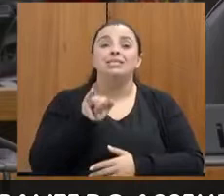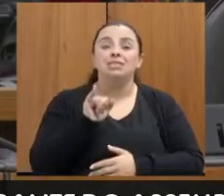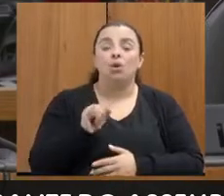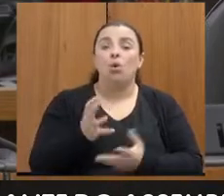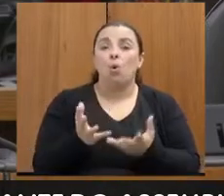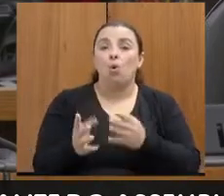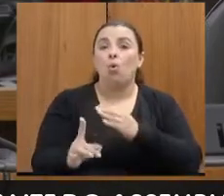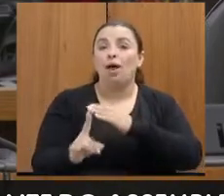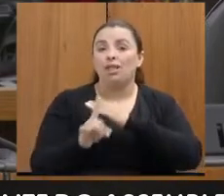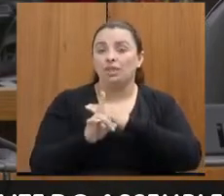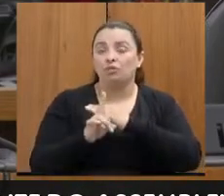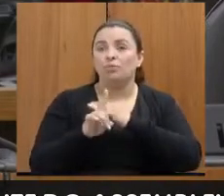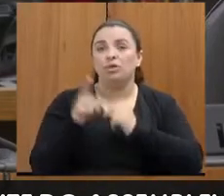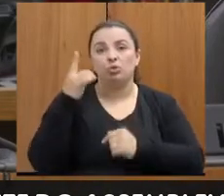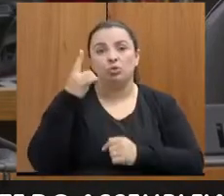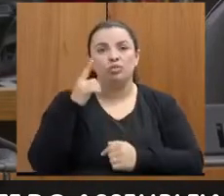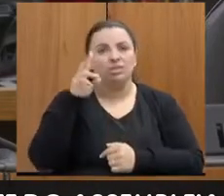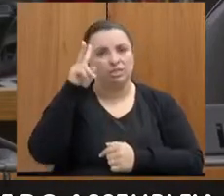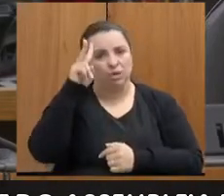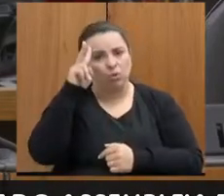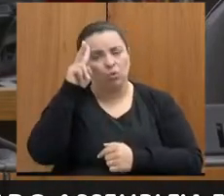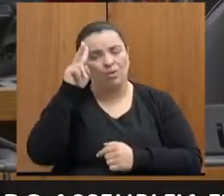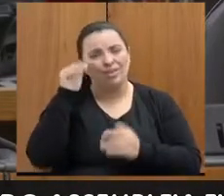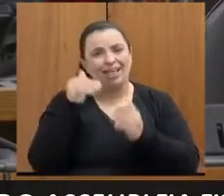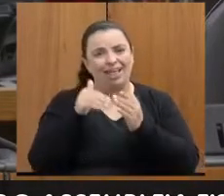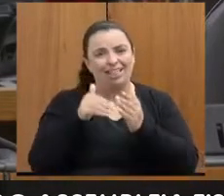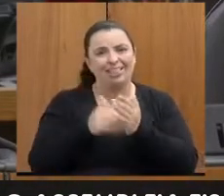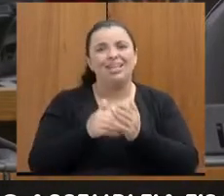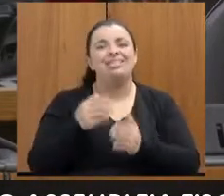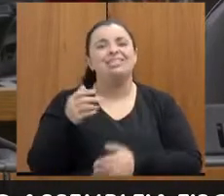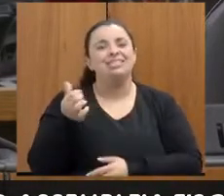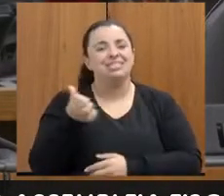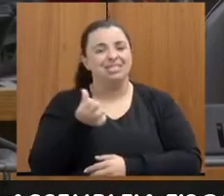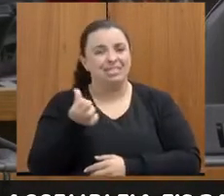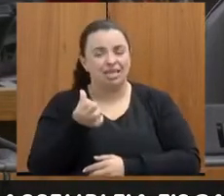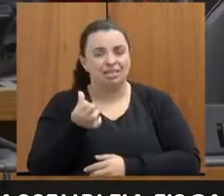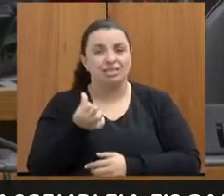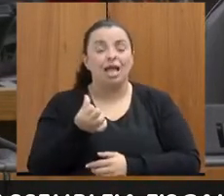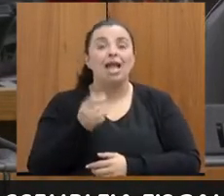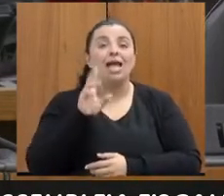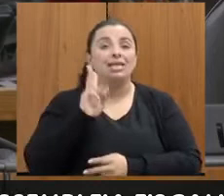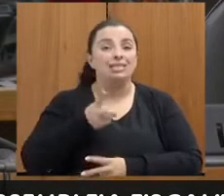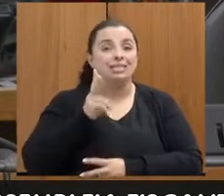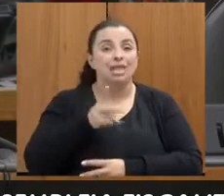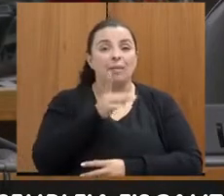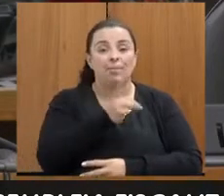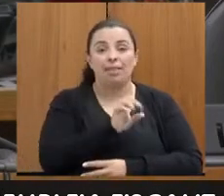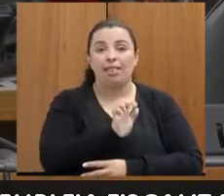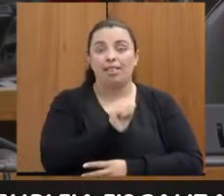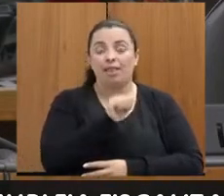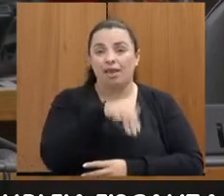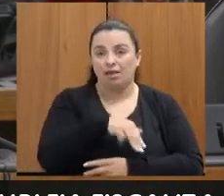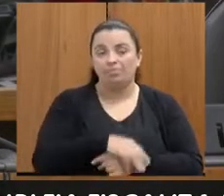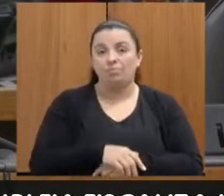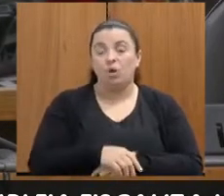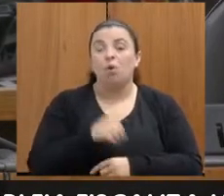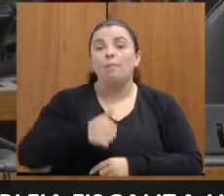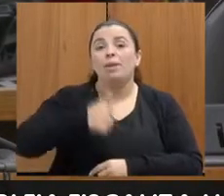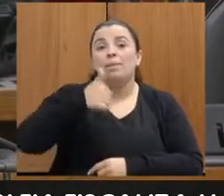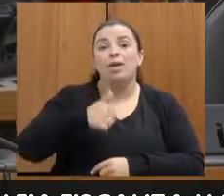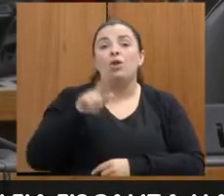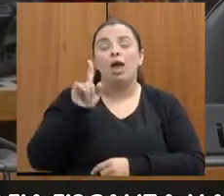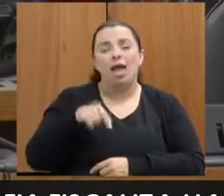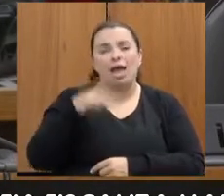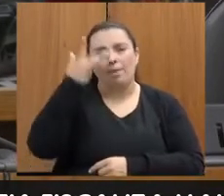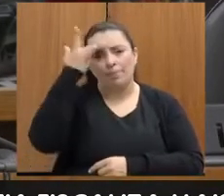comercial, ele é realizado sempre na DEAN. O primeiro atendimento é realizado pela guarda municipal, que possui formação em